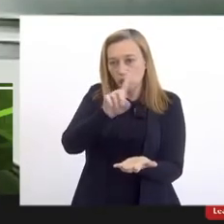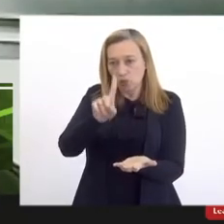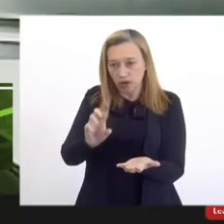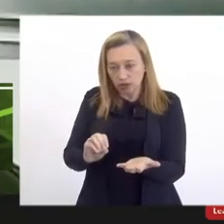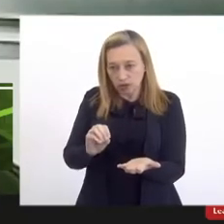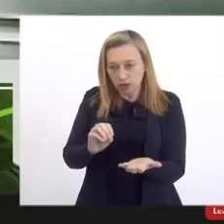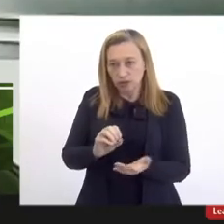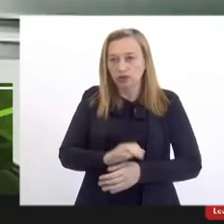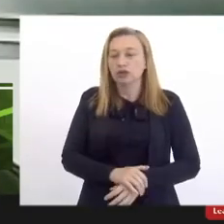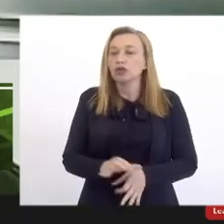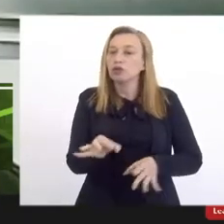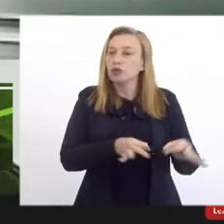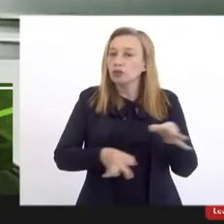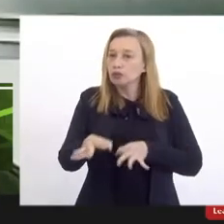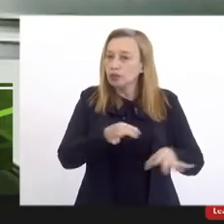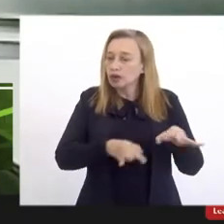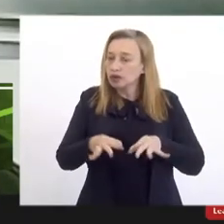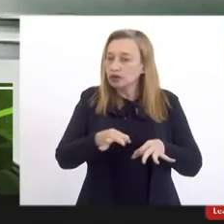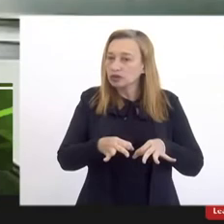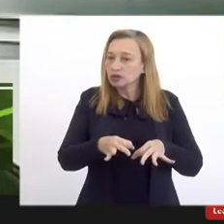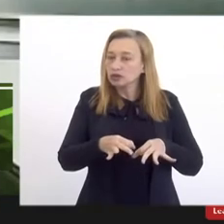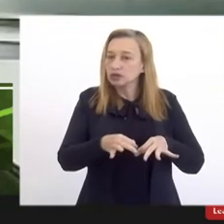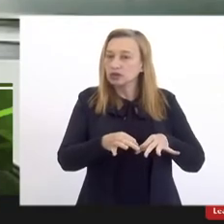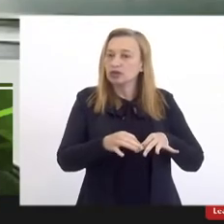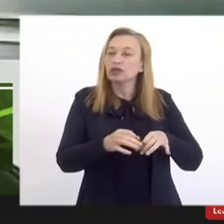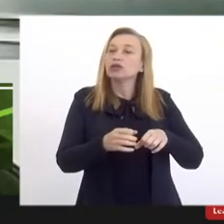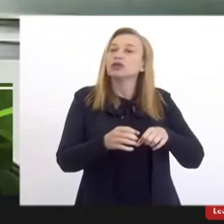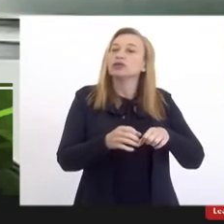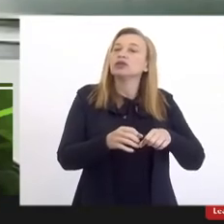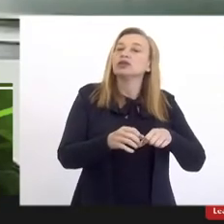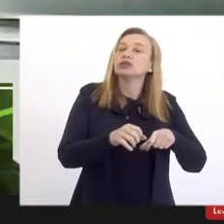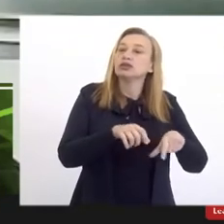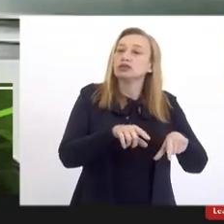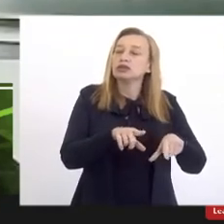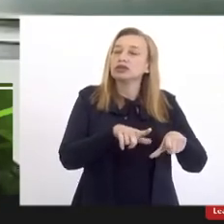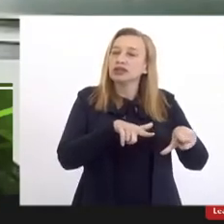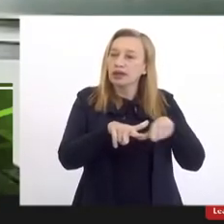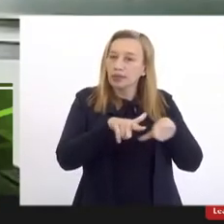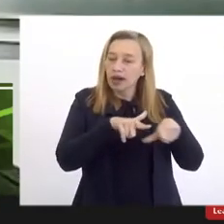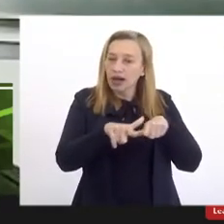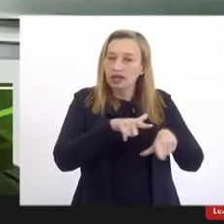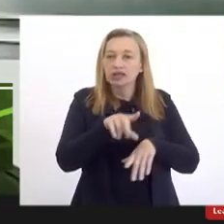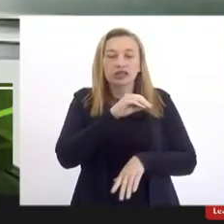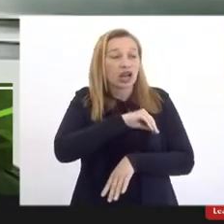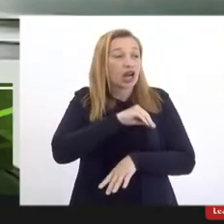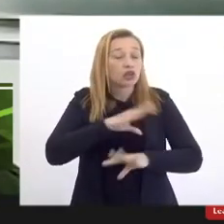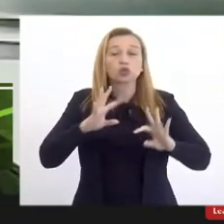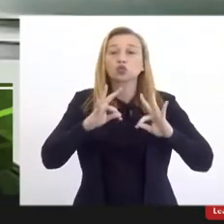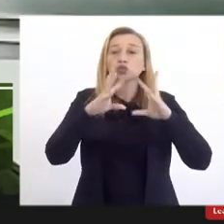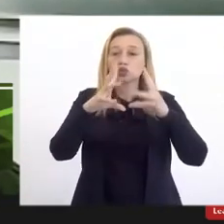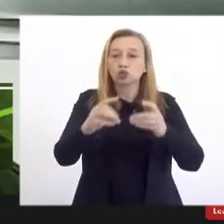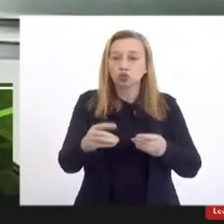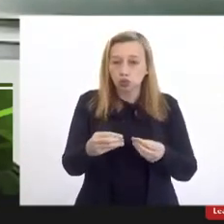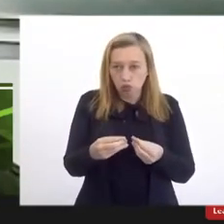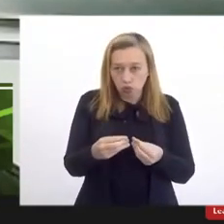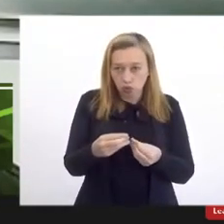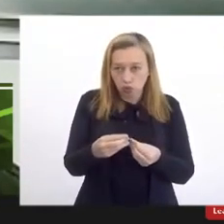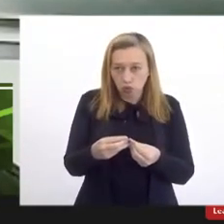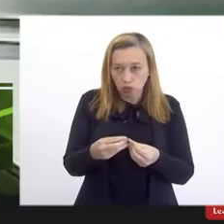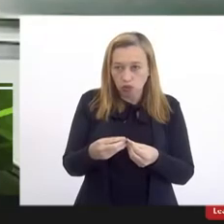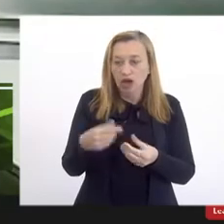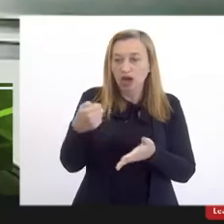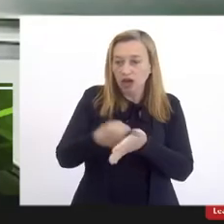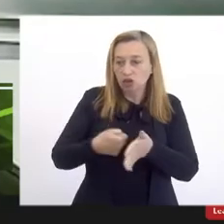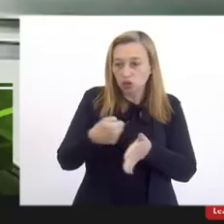definisse o plano de cargo de salários, o sistema de bolsa, enfim, todas as demandas históricas que a